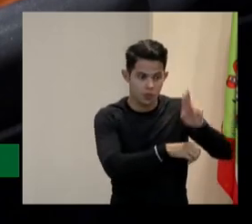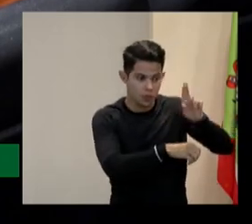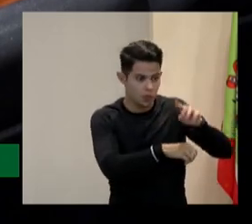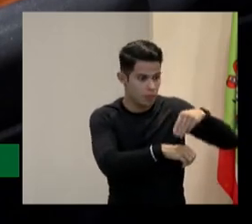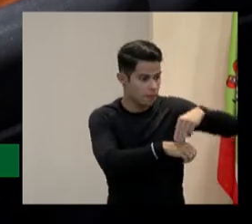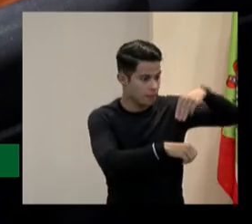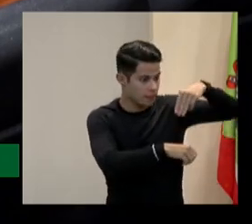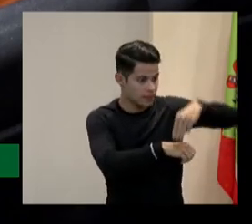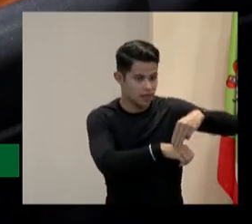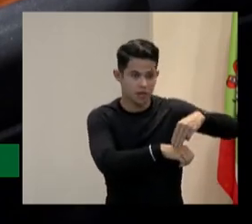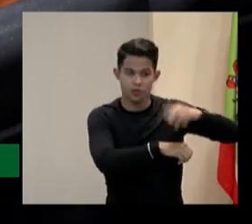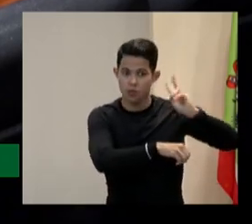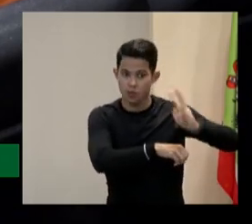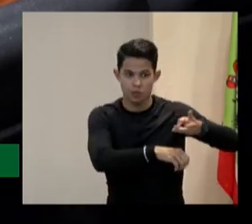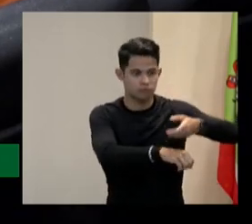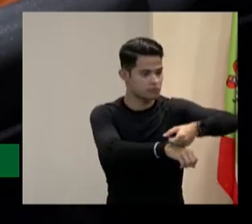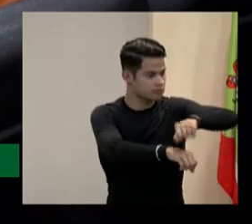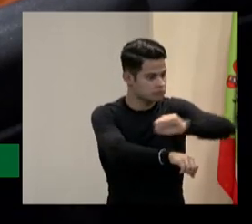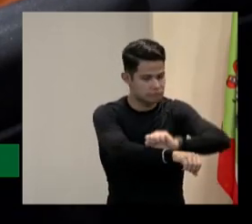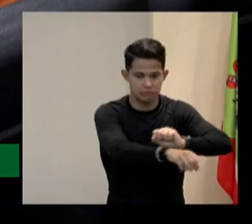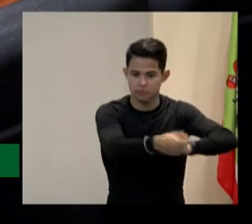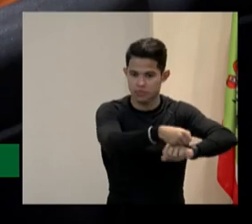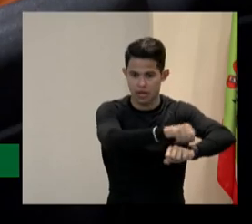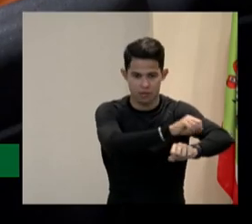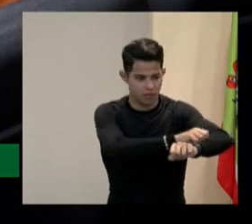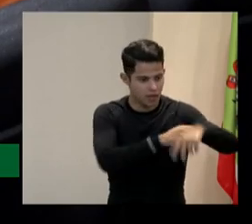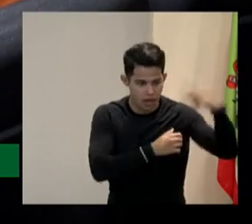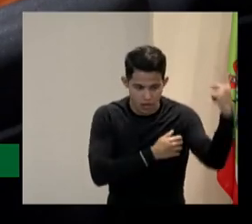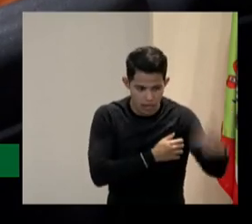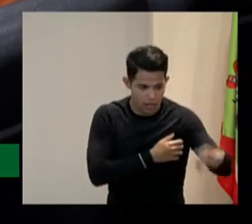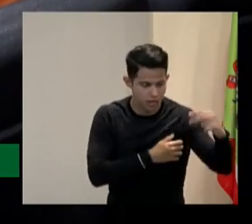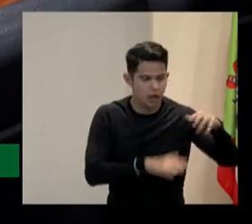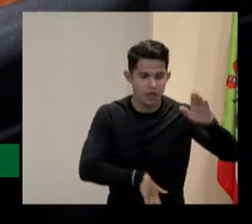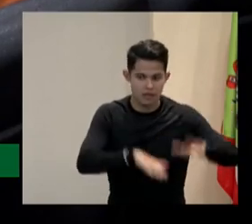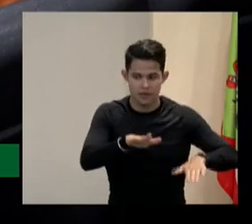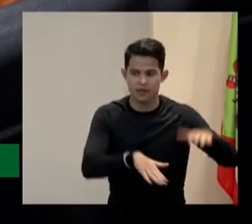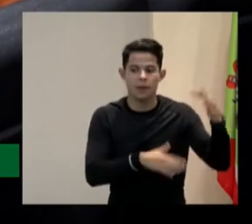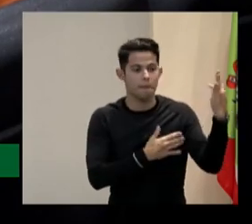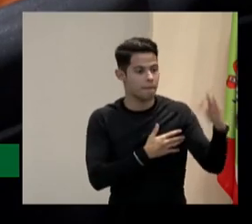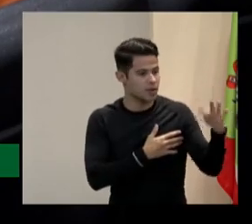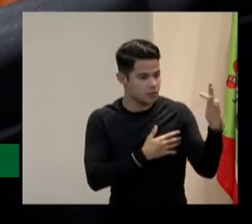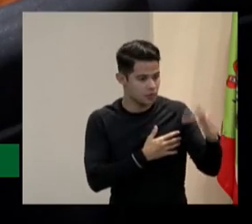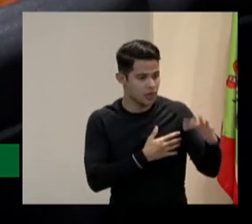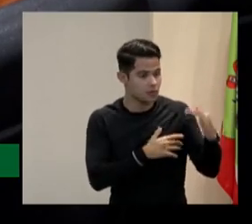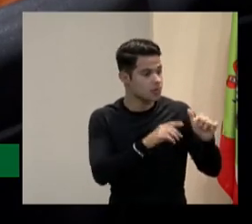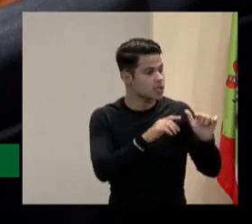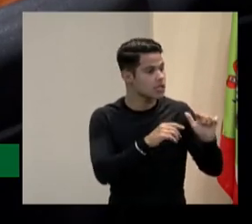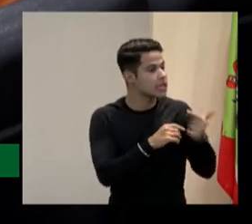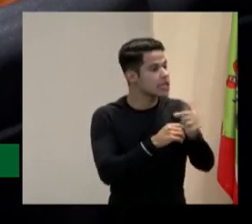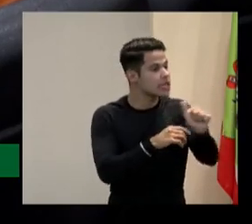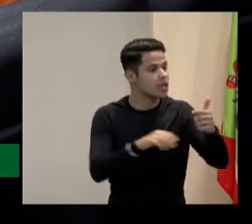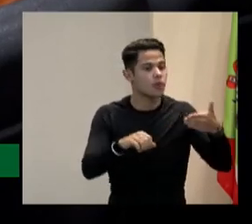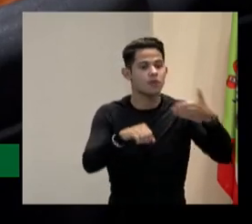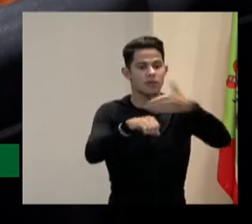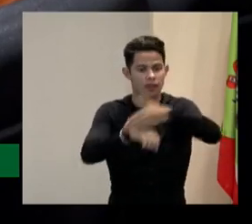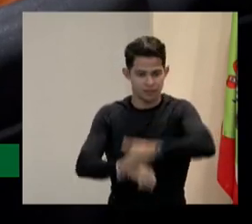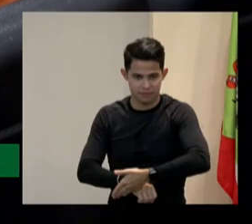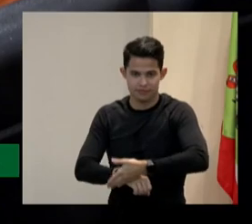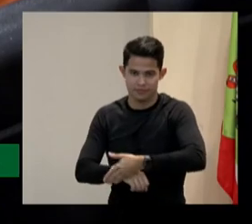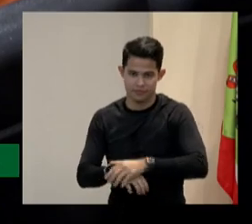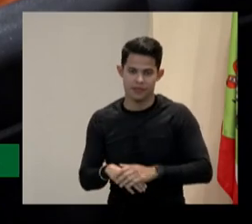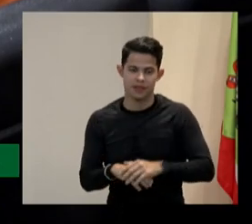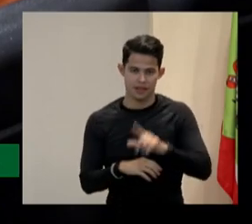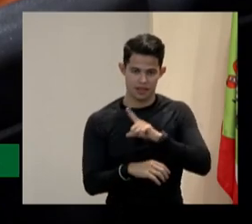de produção que muitas vezes machucados e tudo e não tem acesso eu tenho casos de